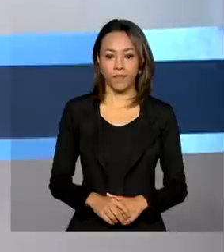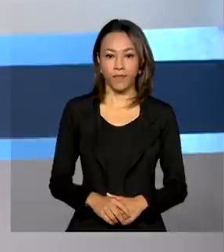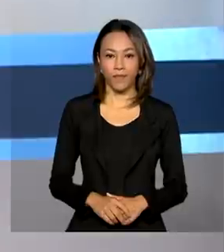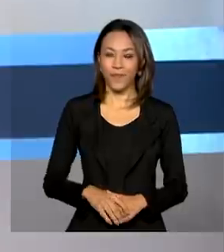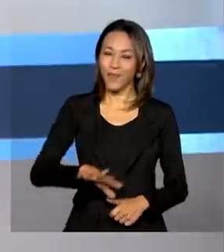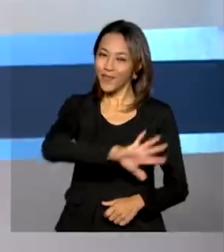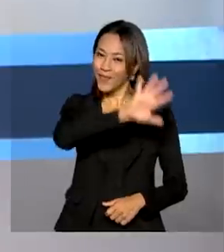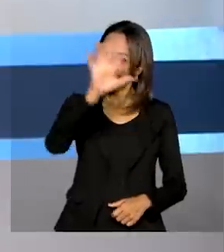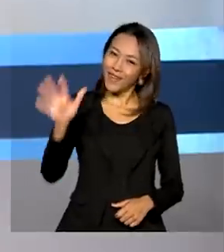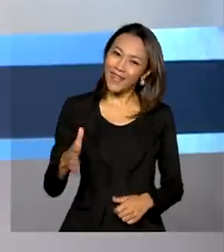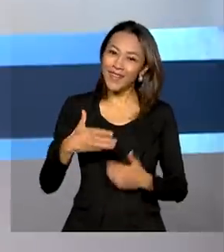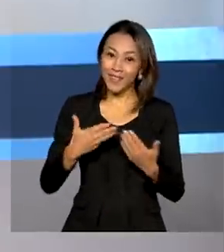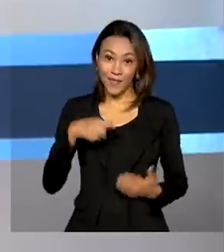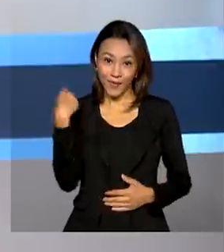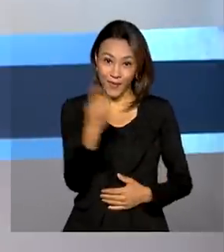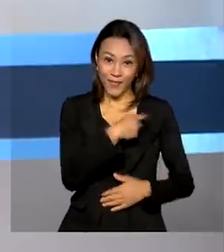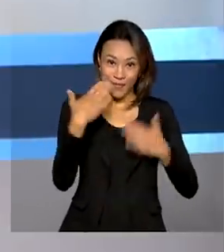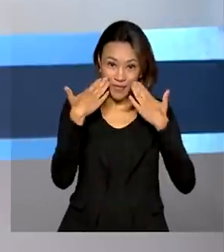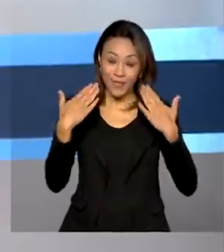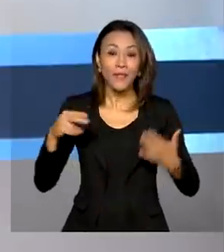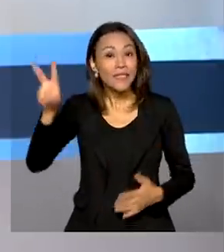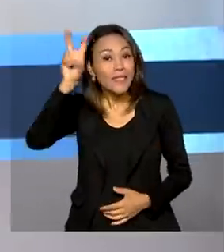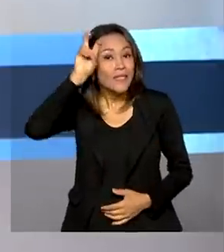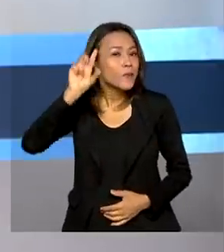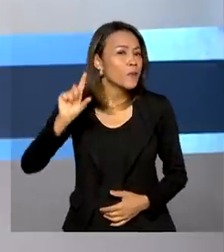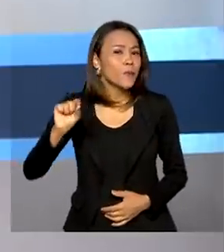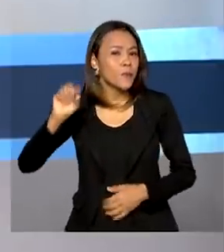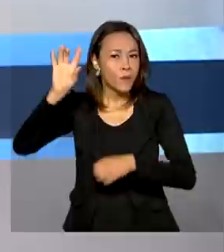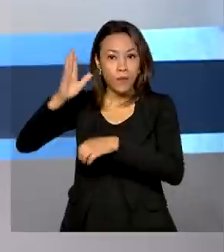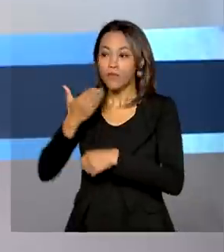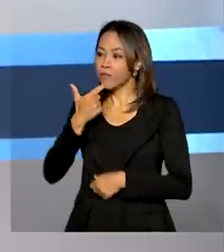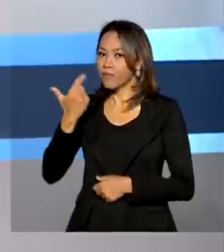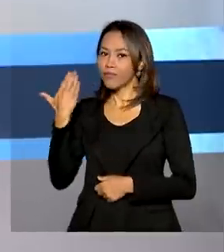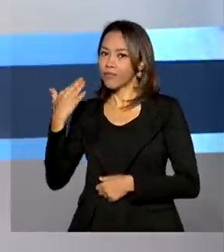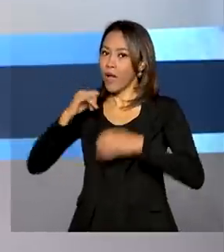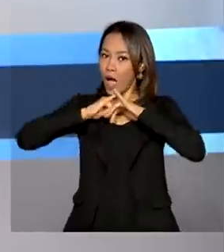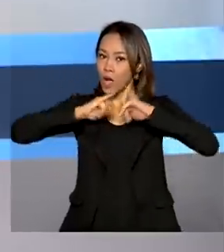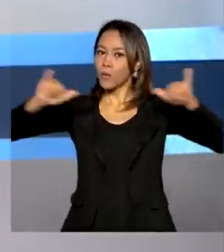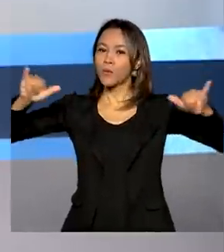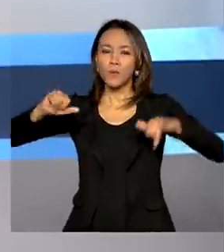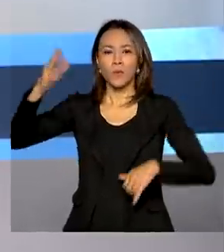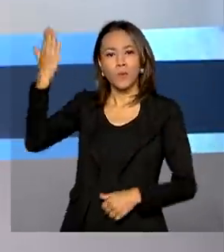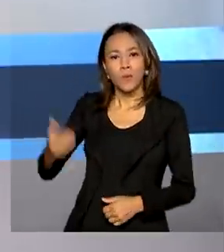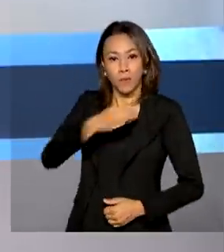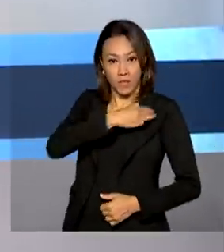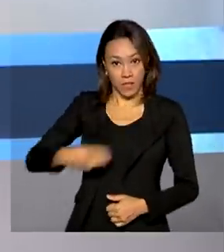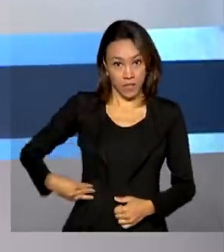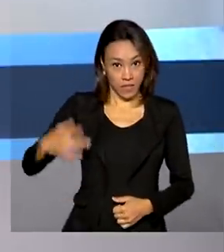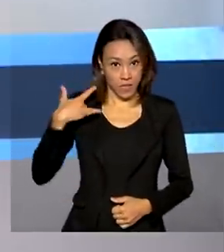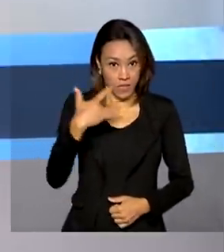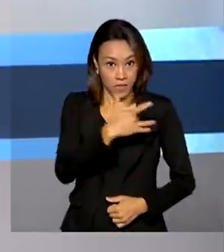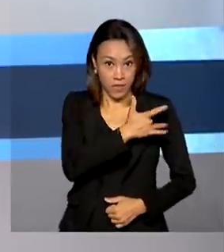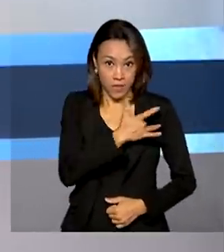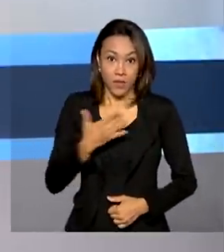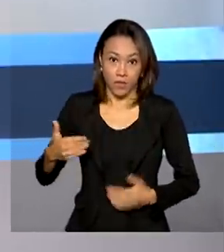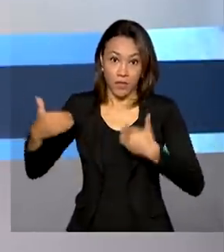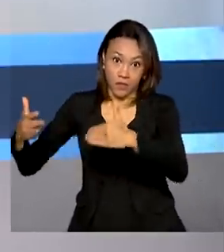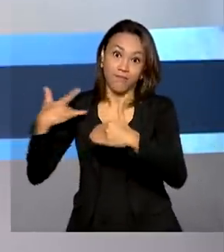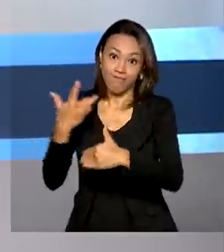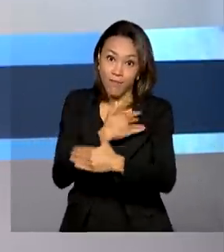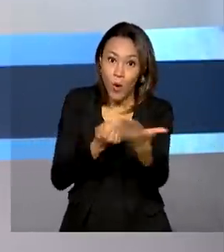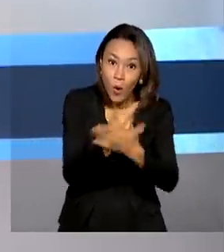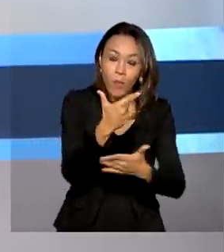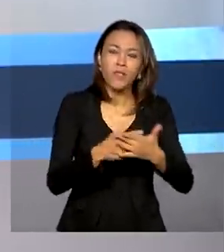Olá, o Brasil em Dia desta quinta-feira traz o anúncio do Ministério da Saúde sobre a compra de vacinas contra a Covid-19.